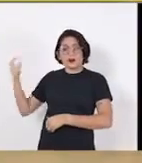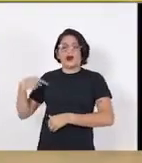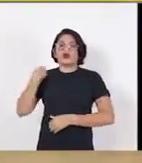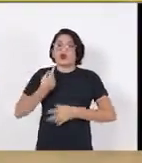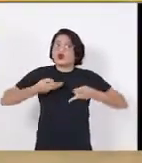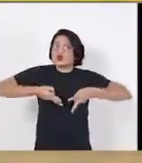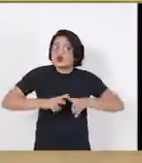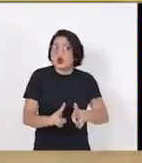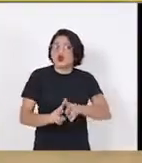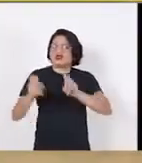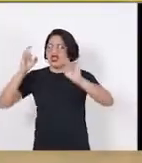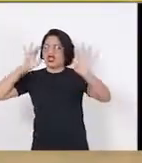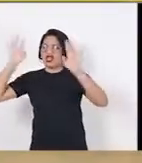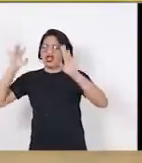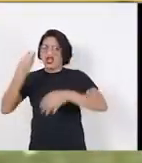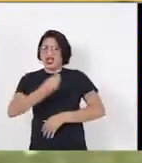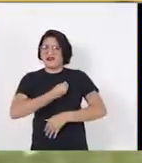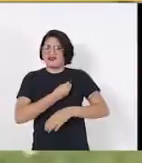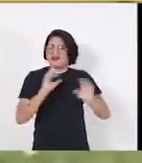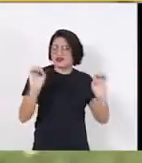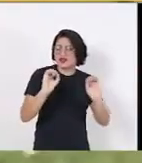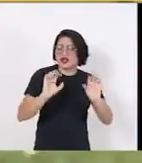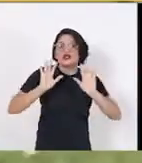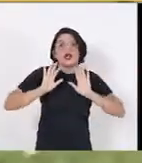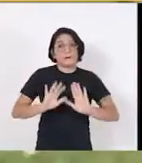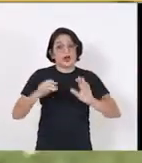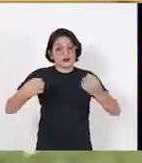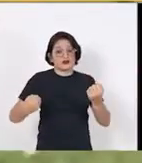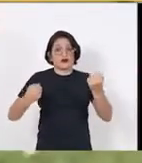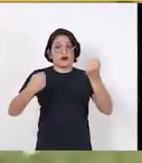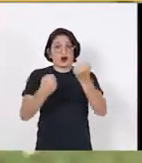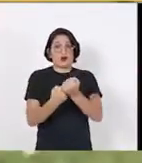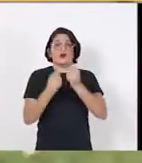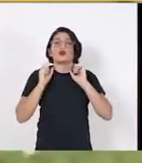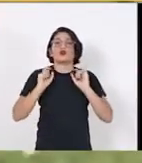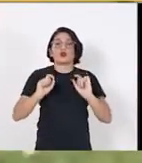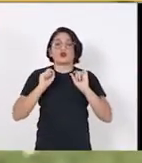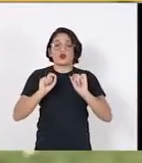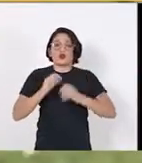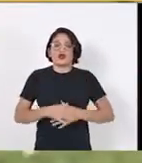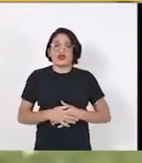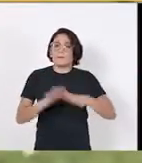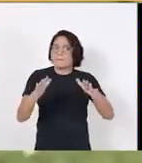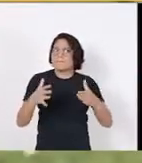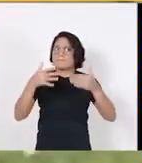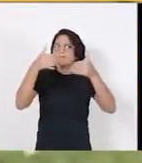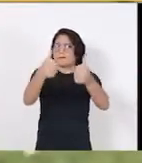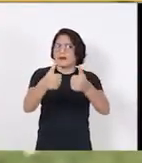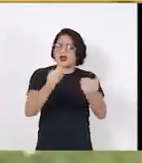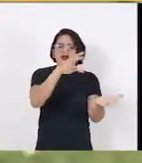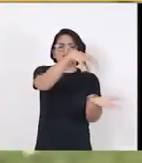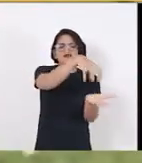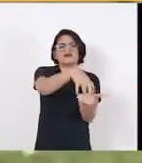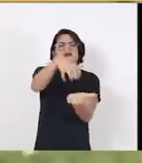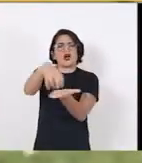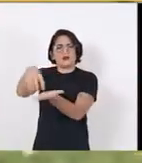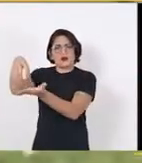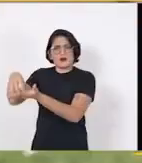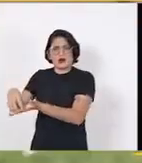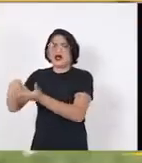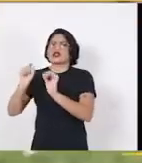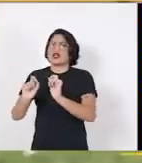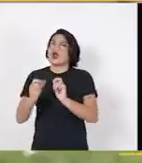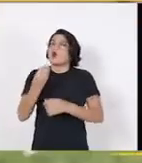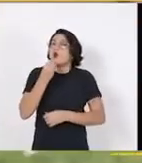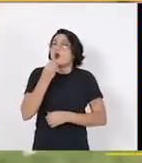segue pisando na riqueza e vivendo na pobreza. As minhas bandeiras no Senado consistem em fortalecer setores que temos a vocação